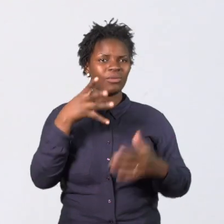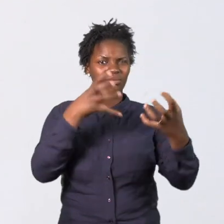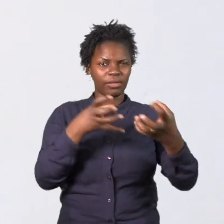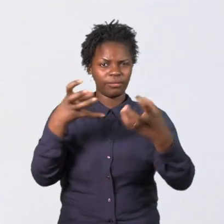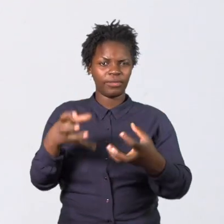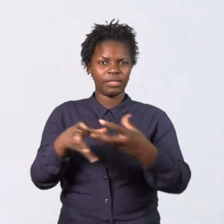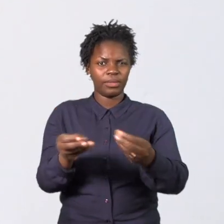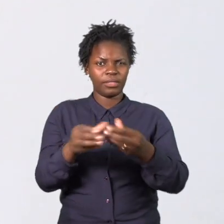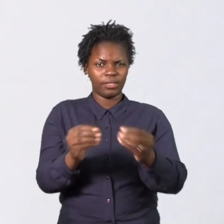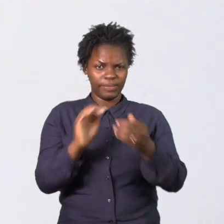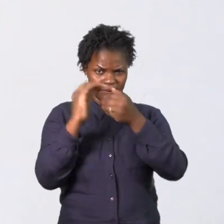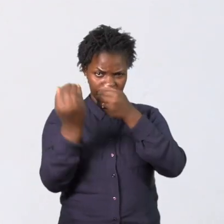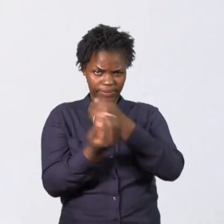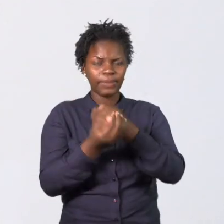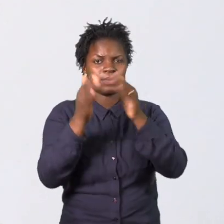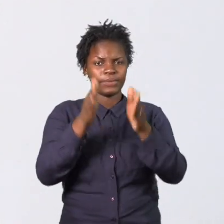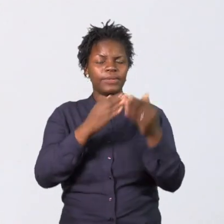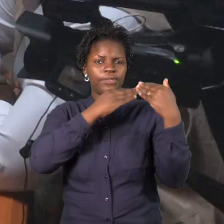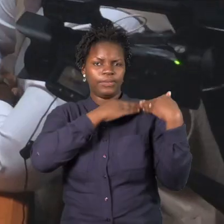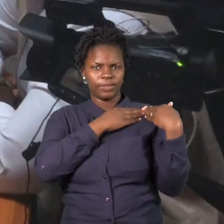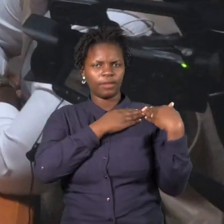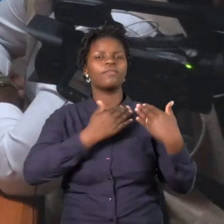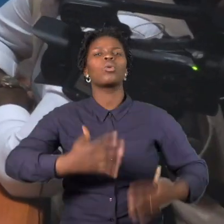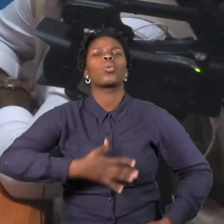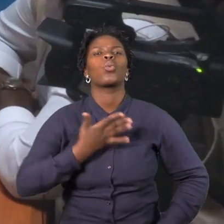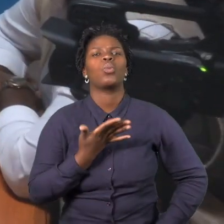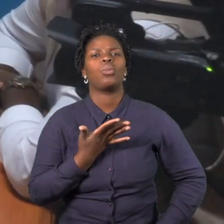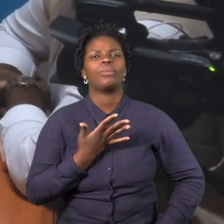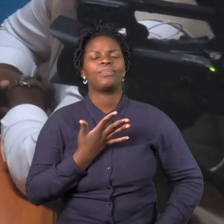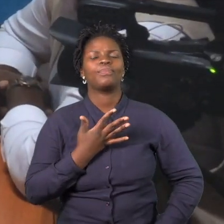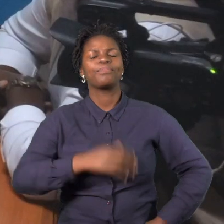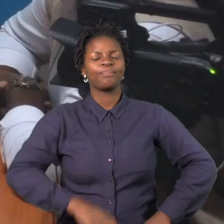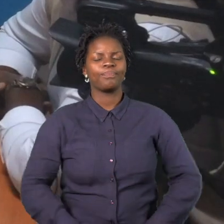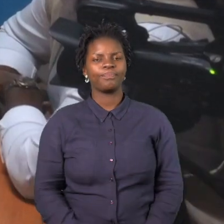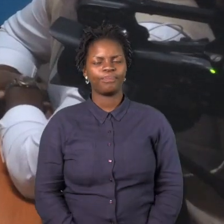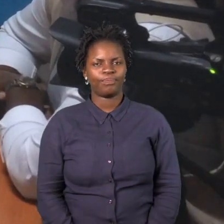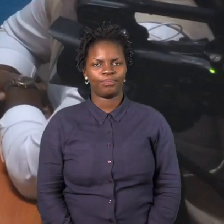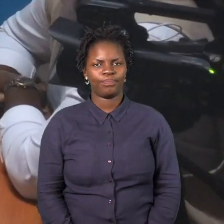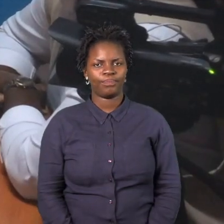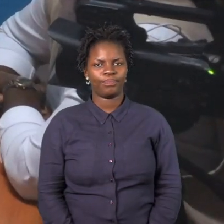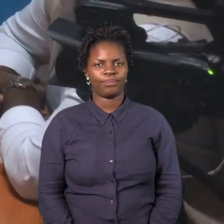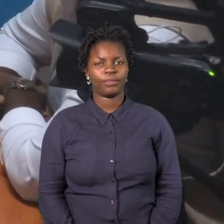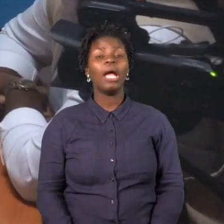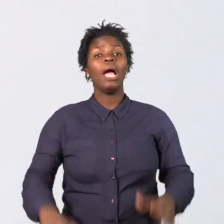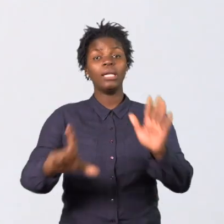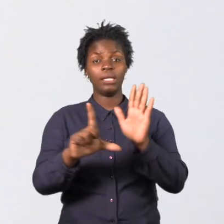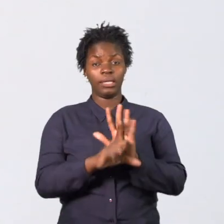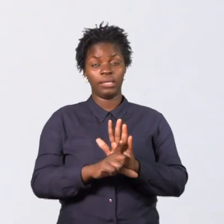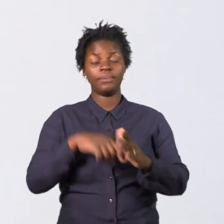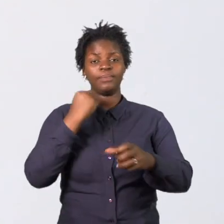empregador não compra o equipamento de proteção e distribui. Primeiro tem que disponibilizar